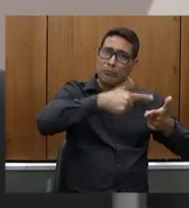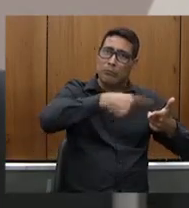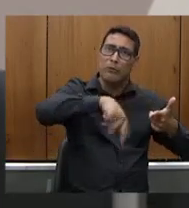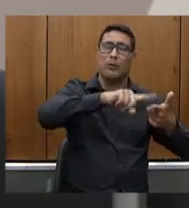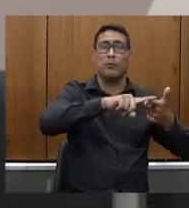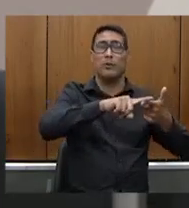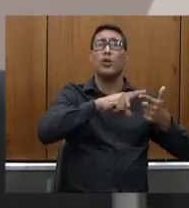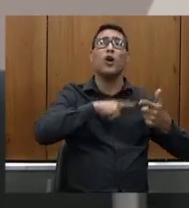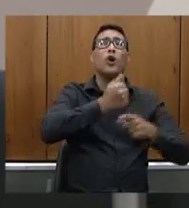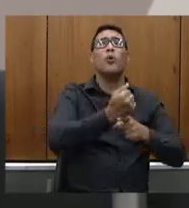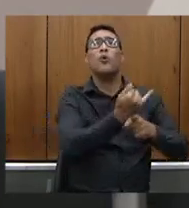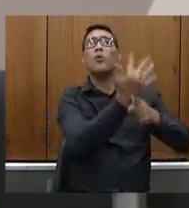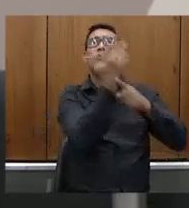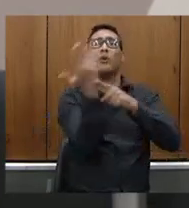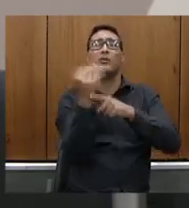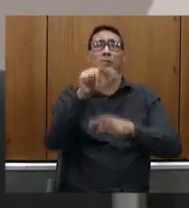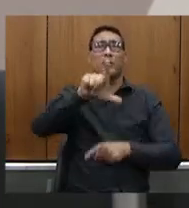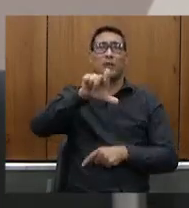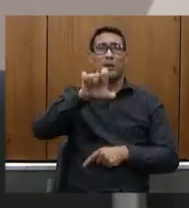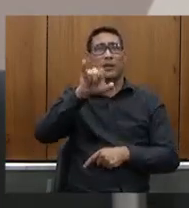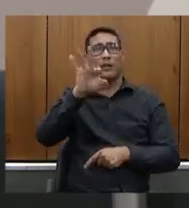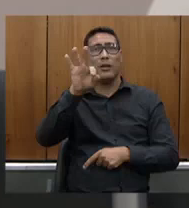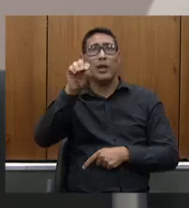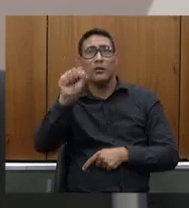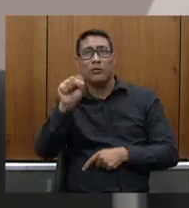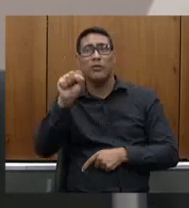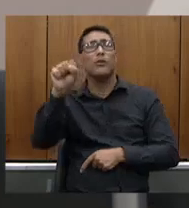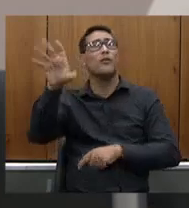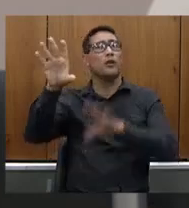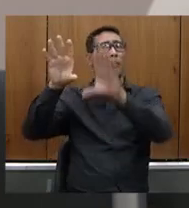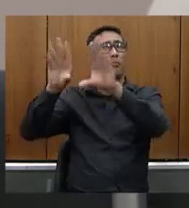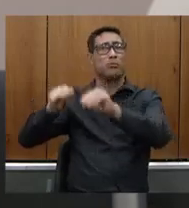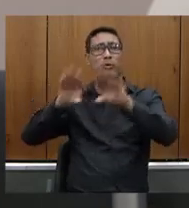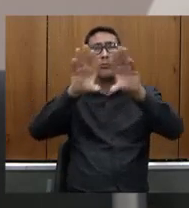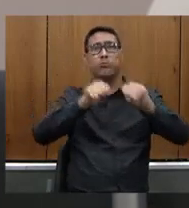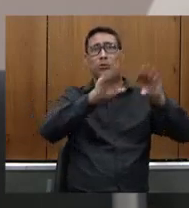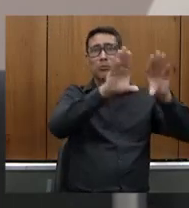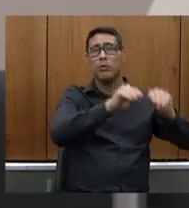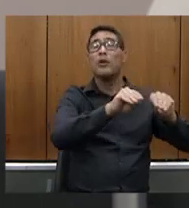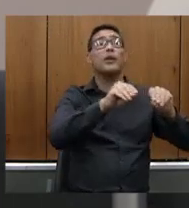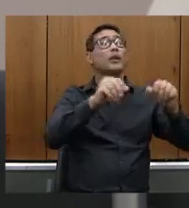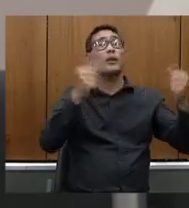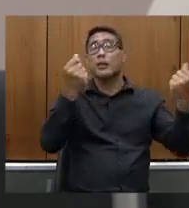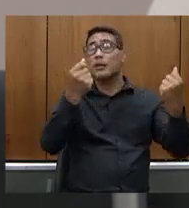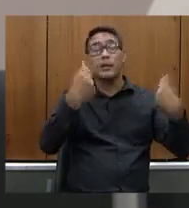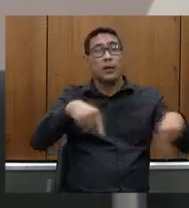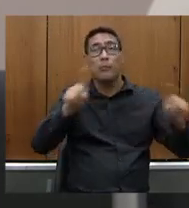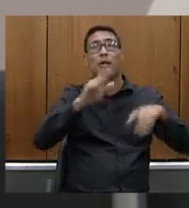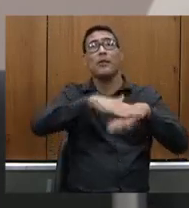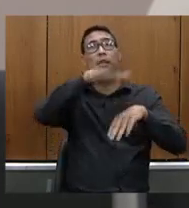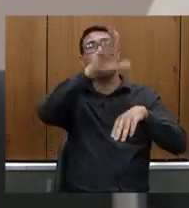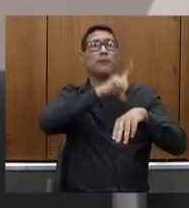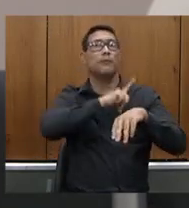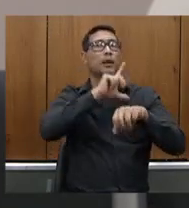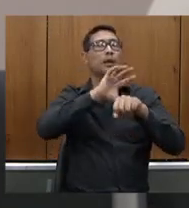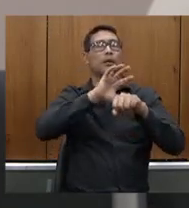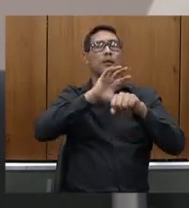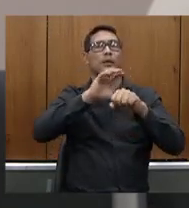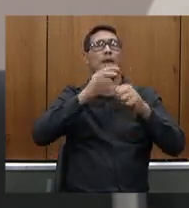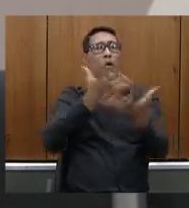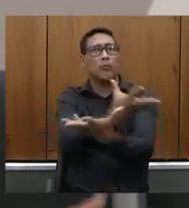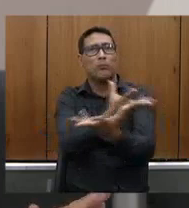instalações quantos leitos foram desativados porque não tinha mais a necessidade do enfrentamento da covid